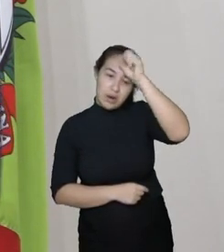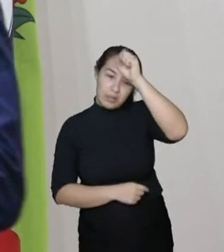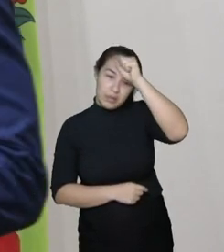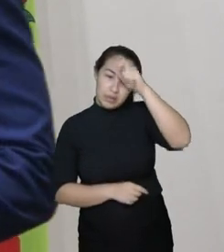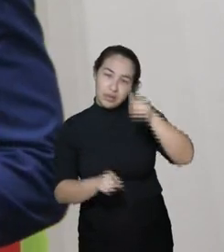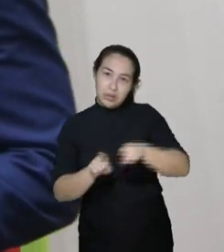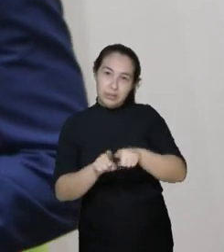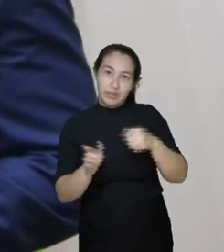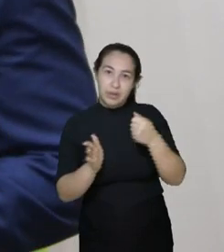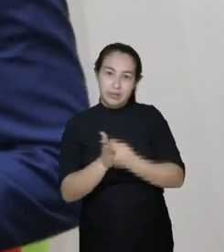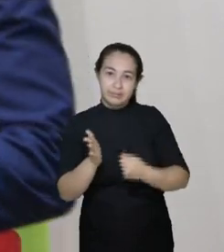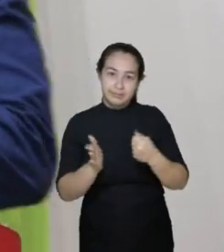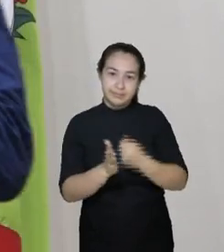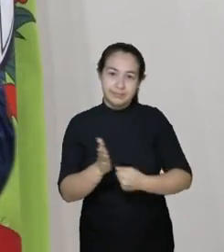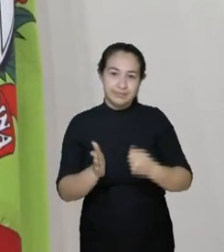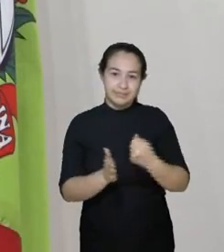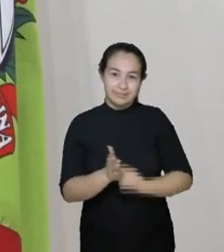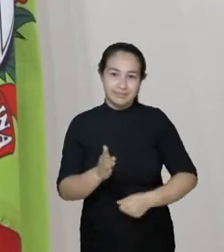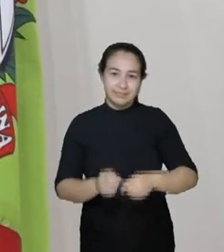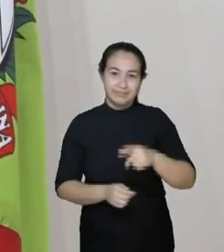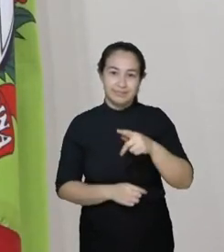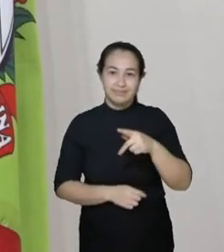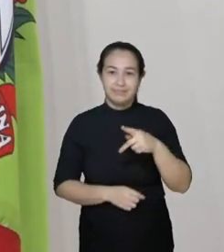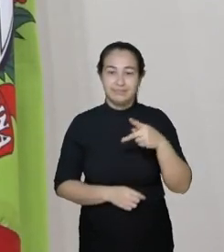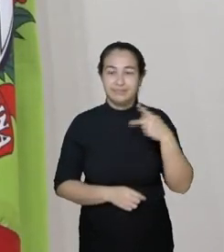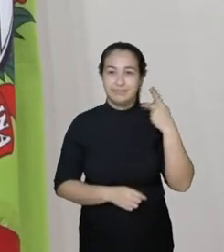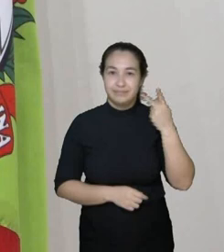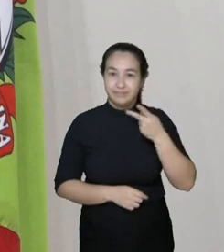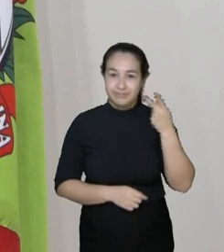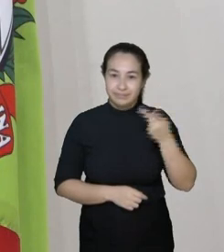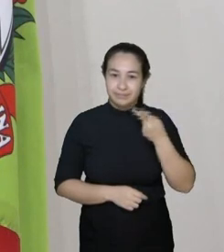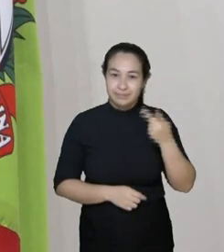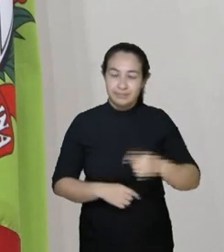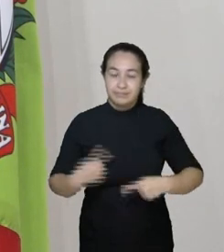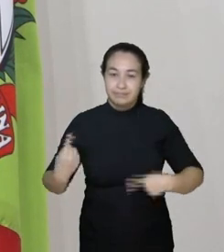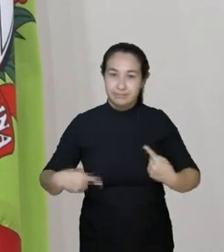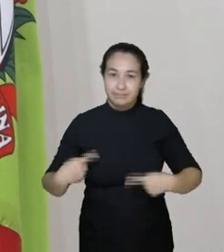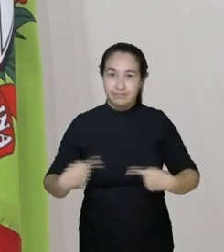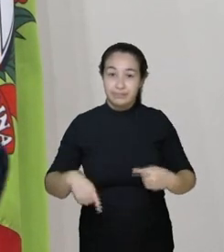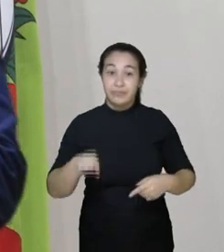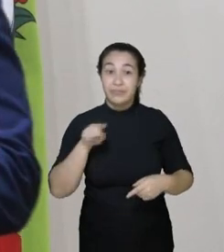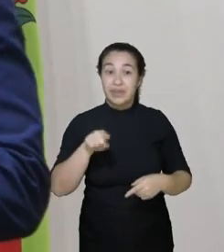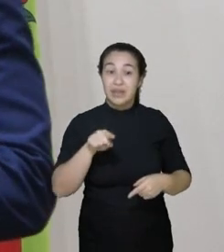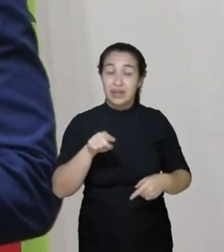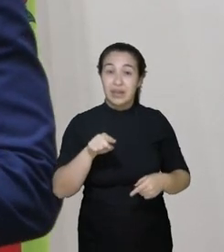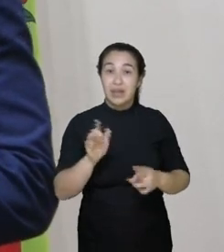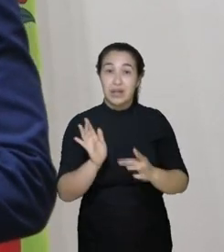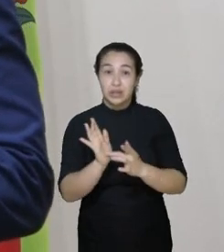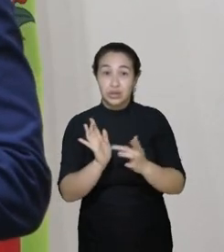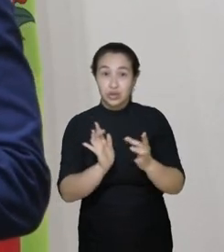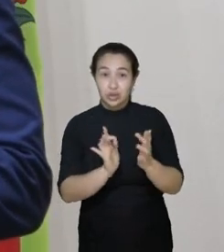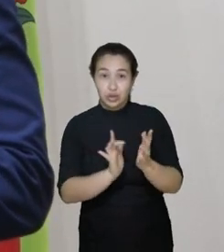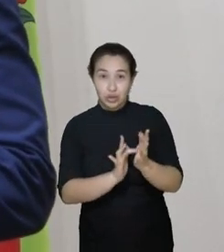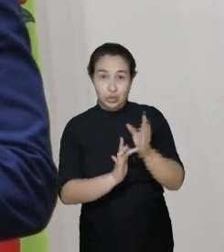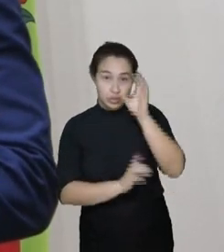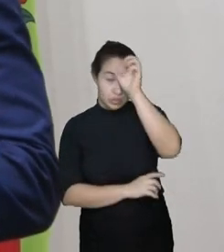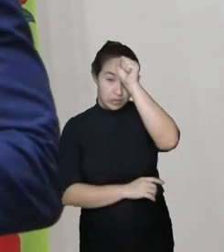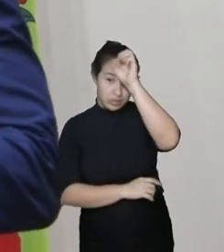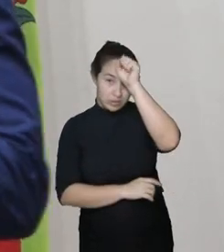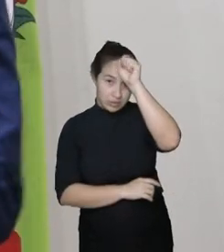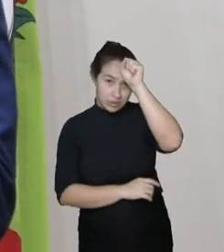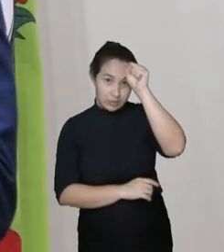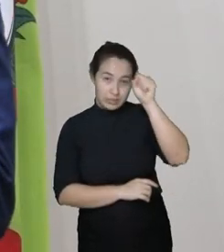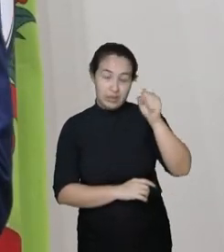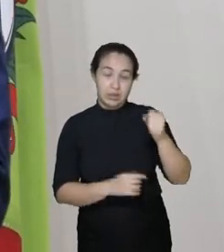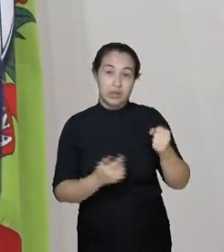política. E dessa forma, o cristianismo tem sido utilizado como